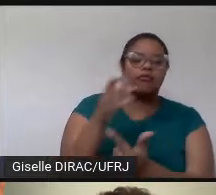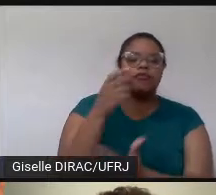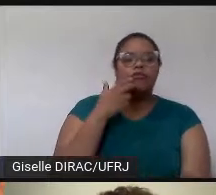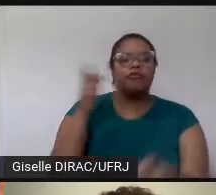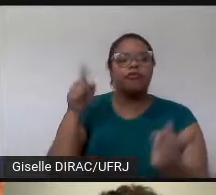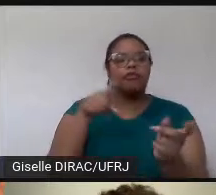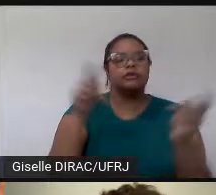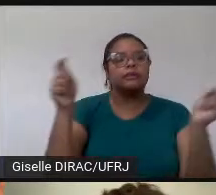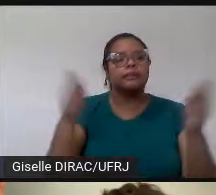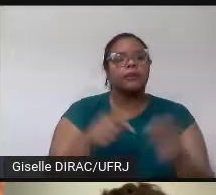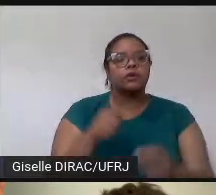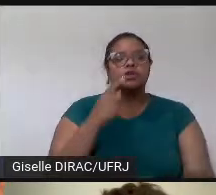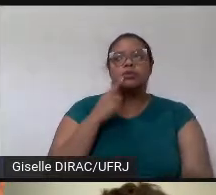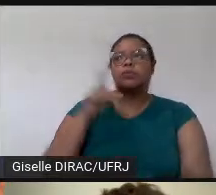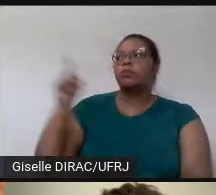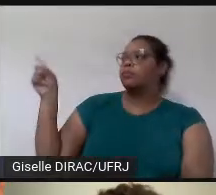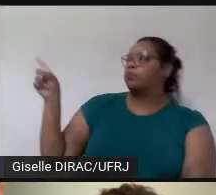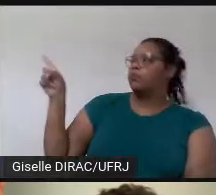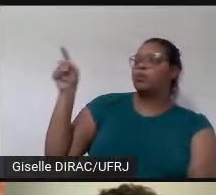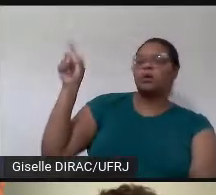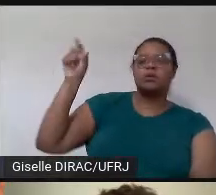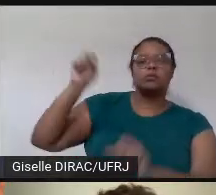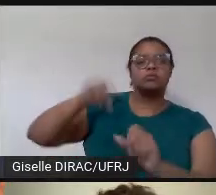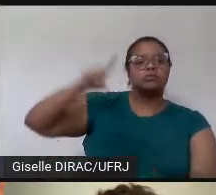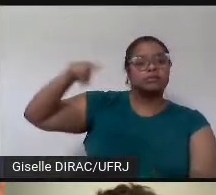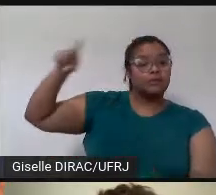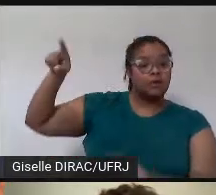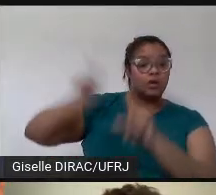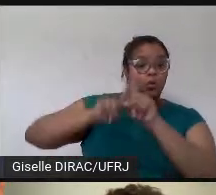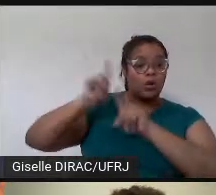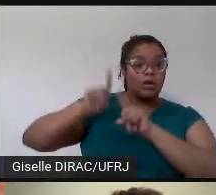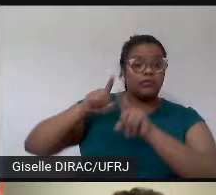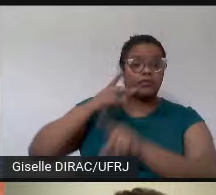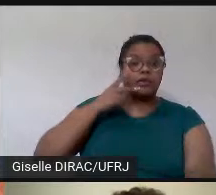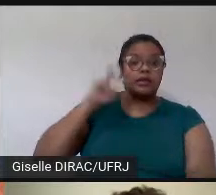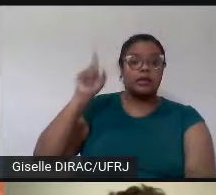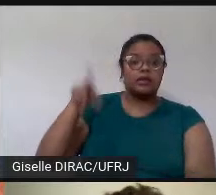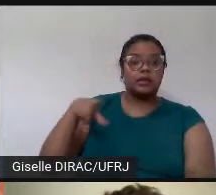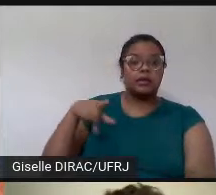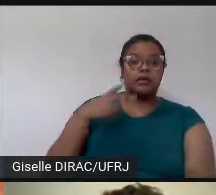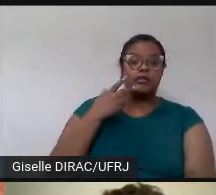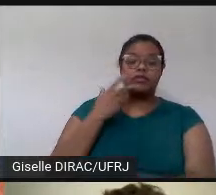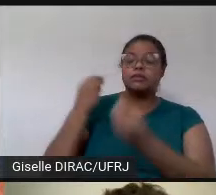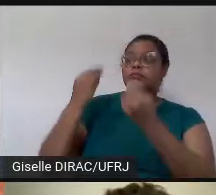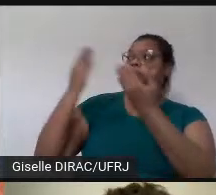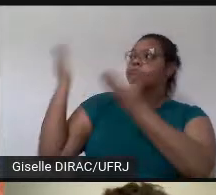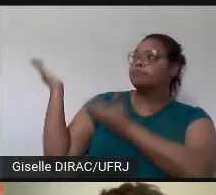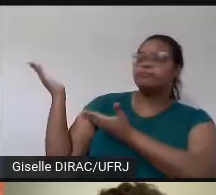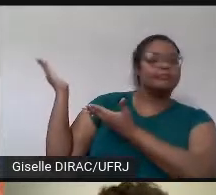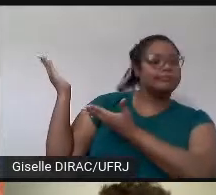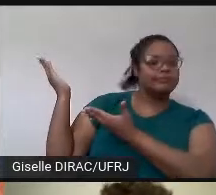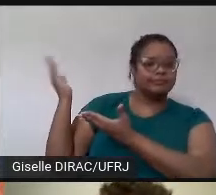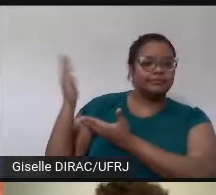poderia apontar algo num gráfico, e aí você diria algo assim, as you can see in this graph, por exemplo.